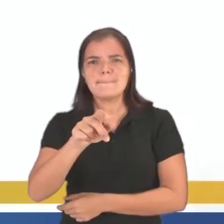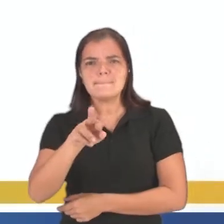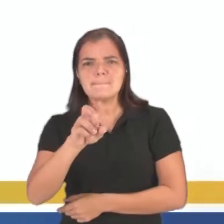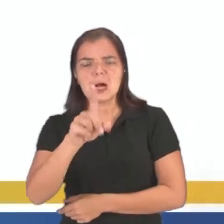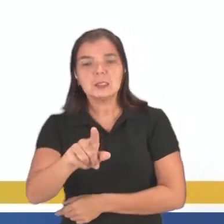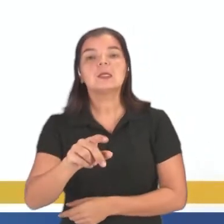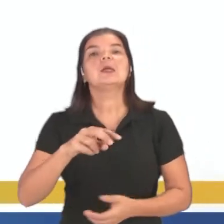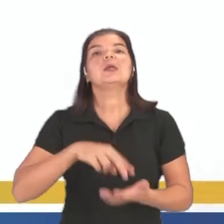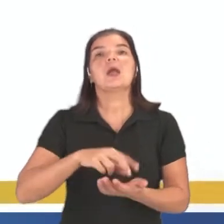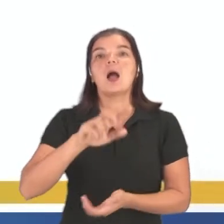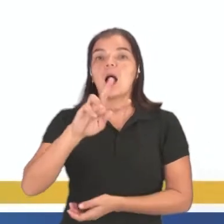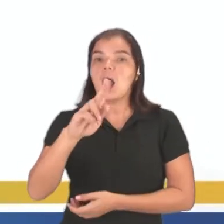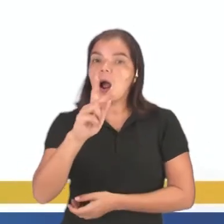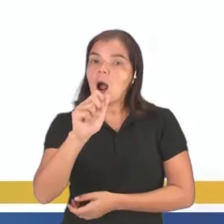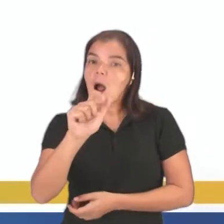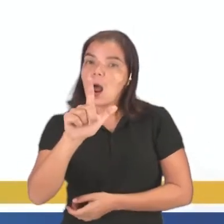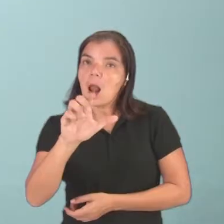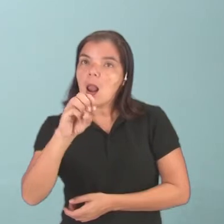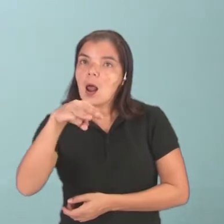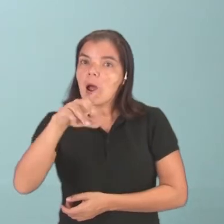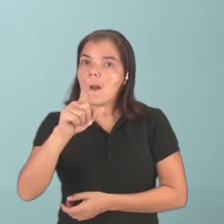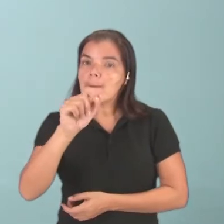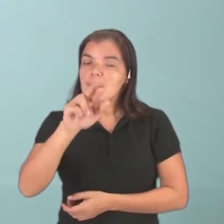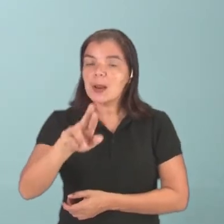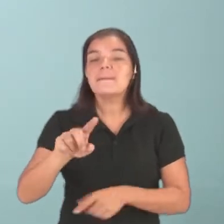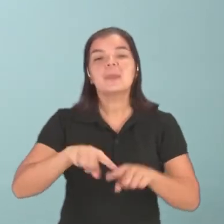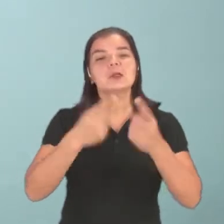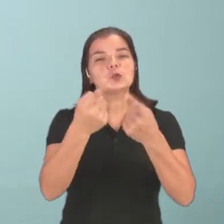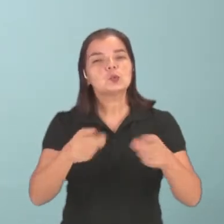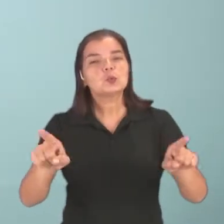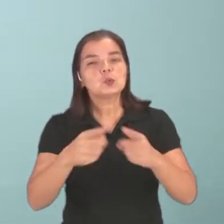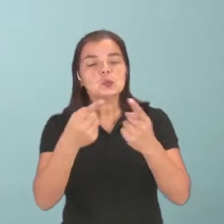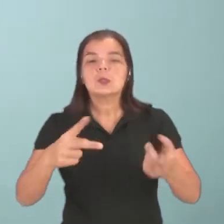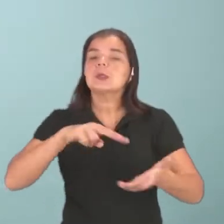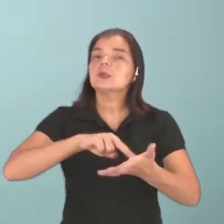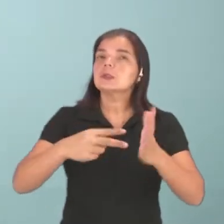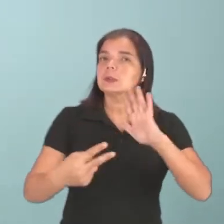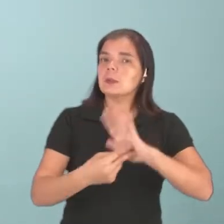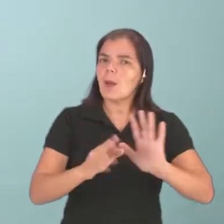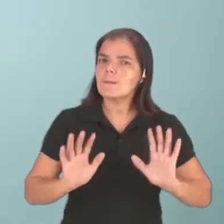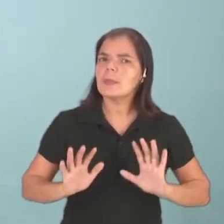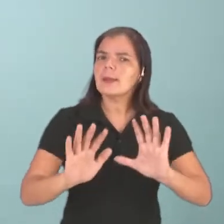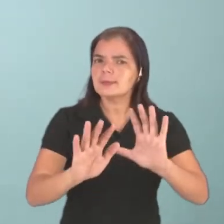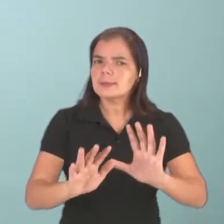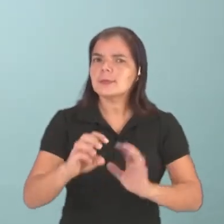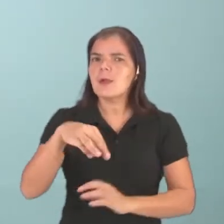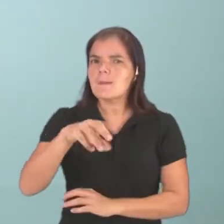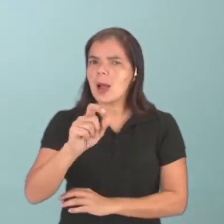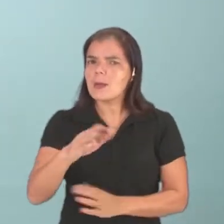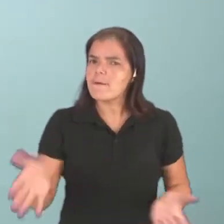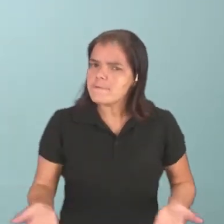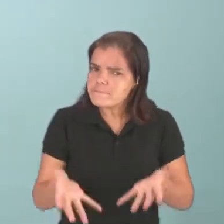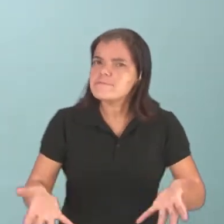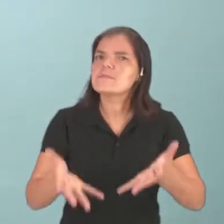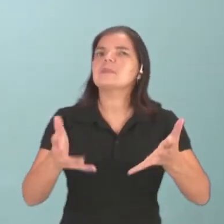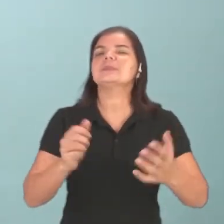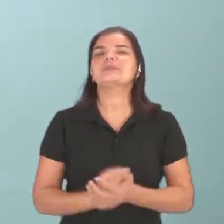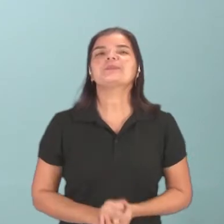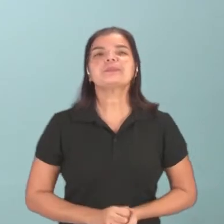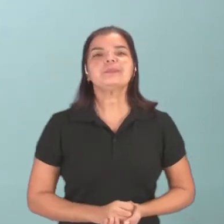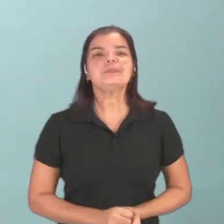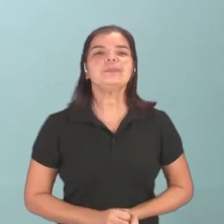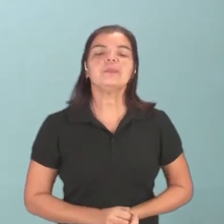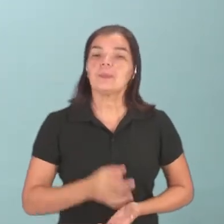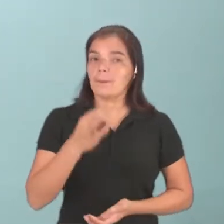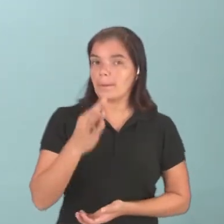expressão, a la Madrid, é uma parte do hino do Real Madrid, certo? E ela quer dizer mais ou menos isso. Pra cima deles, Madrid. Vamos, Real Madrid. Certo?